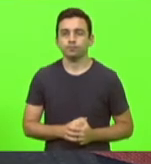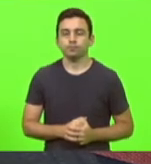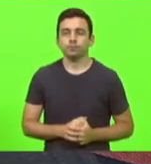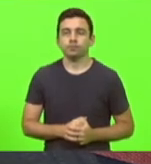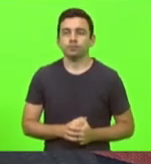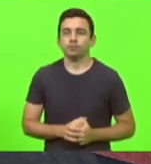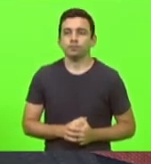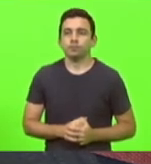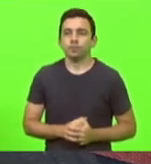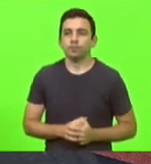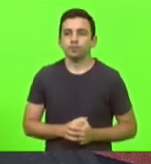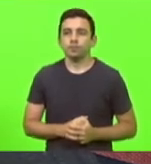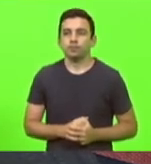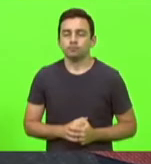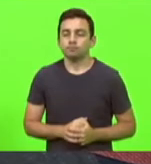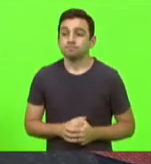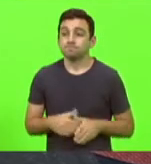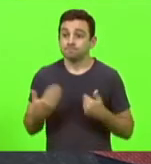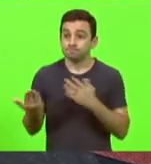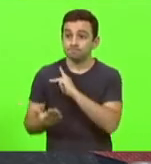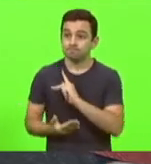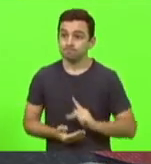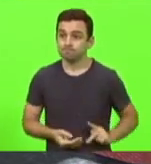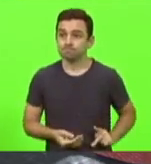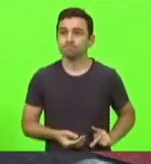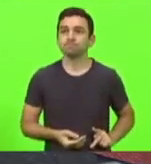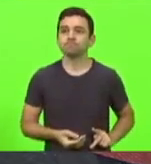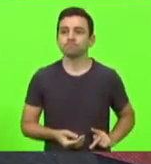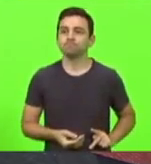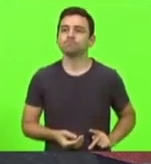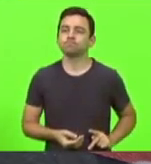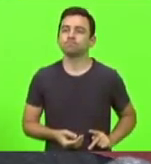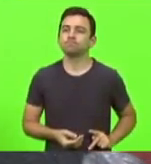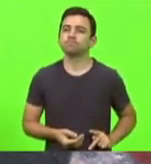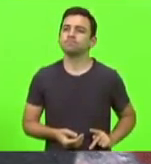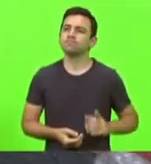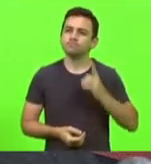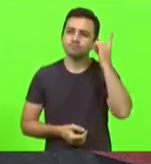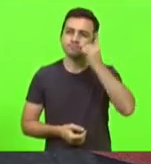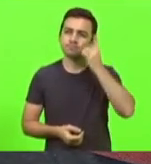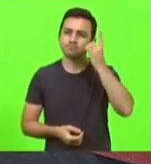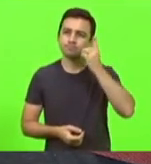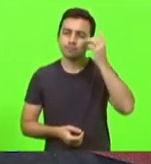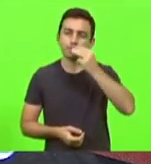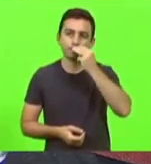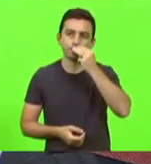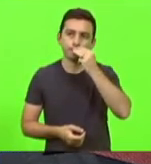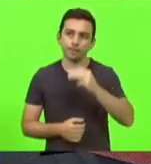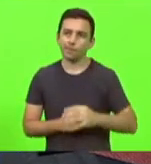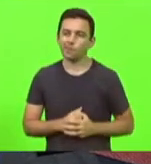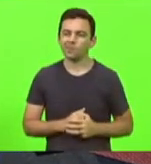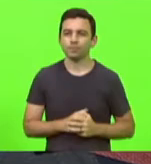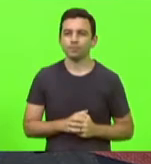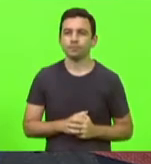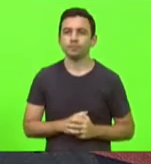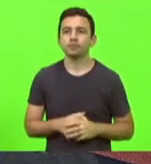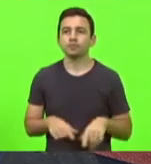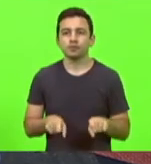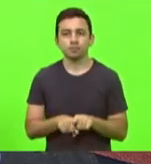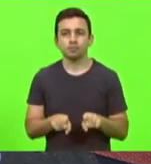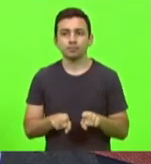Senhor presidente, deputado Moacir Sopelsa, senhores